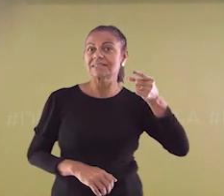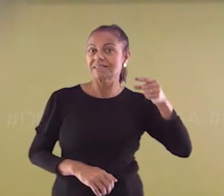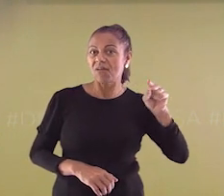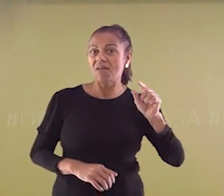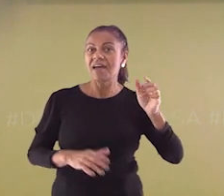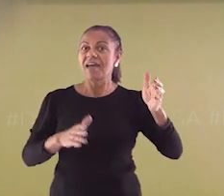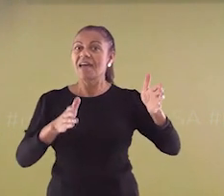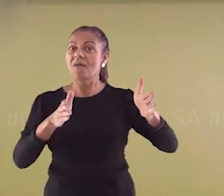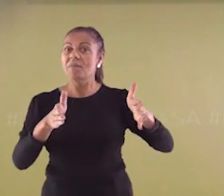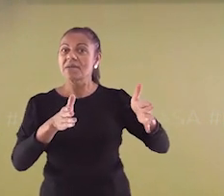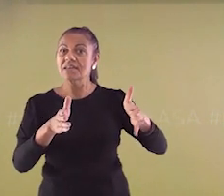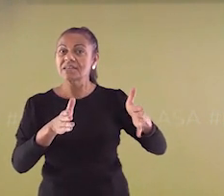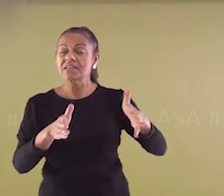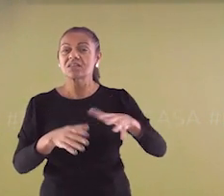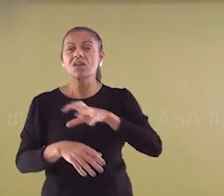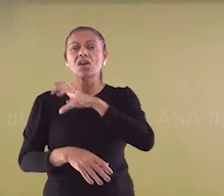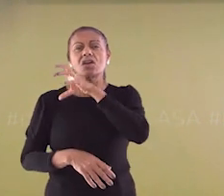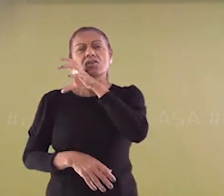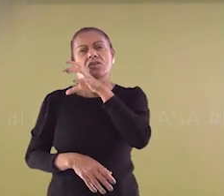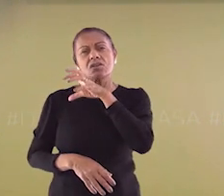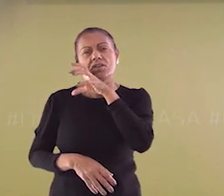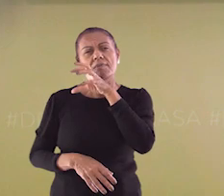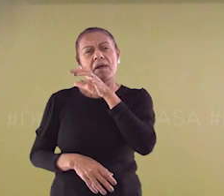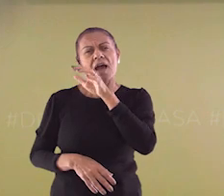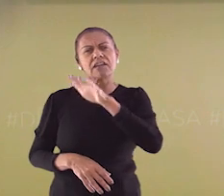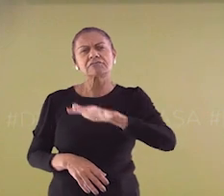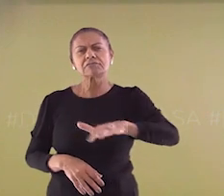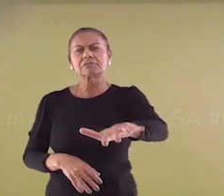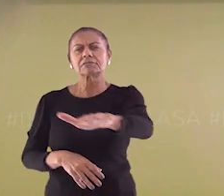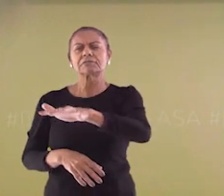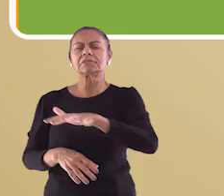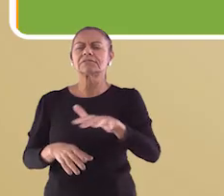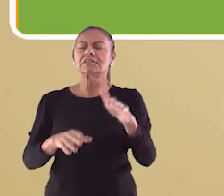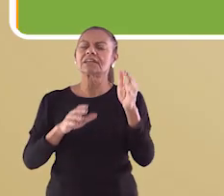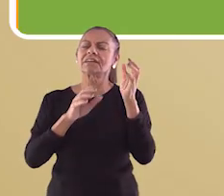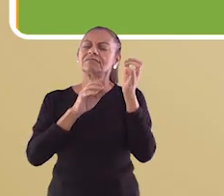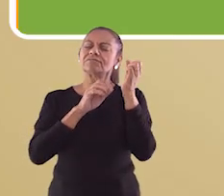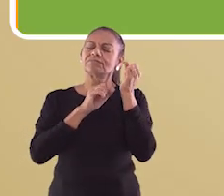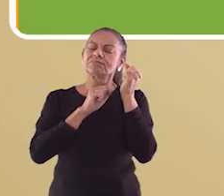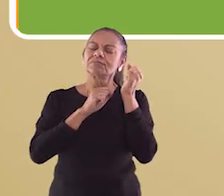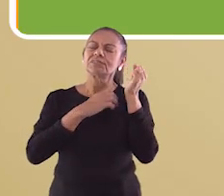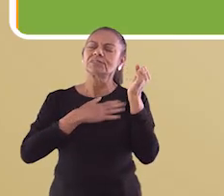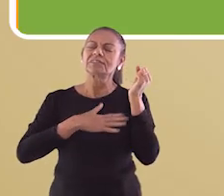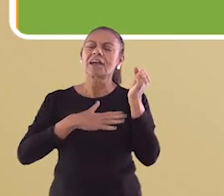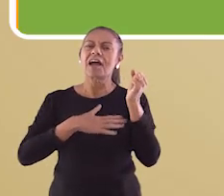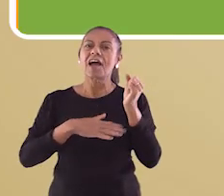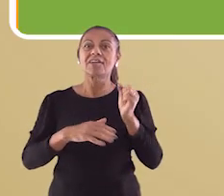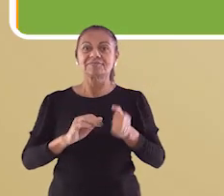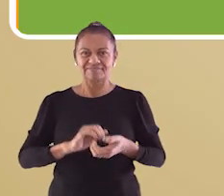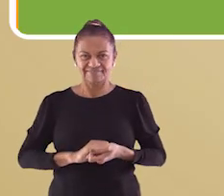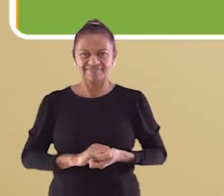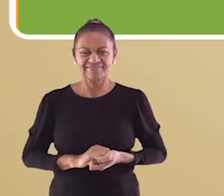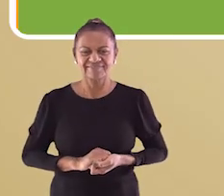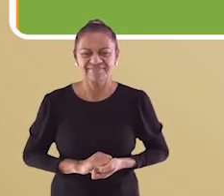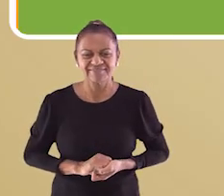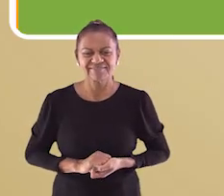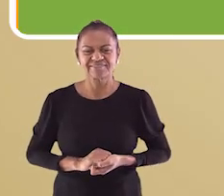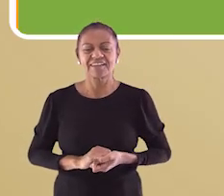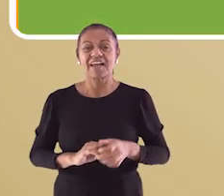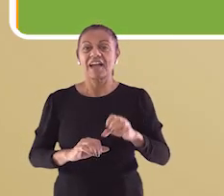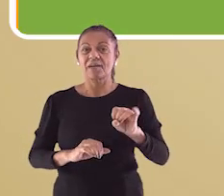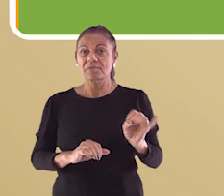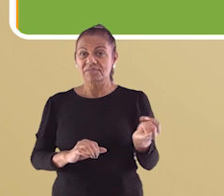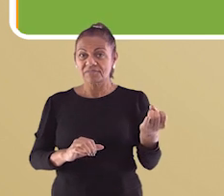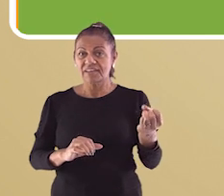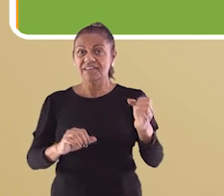ficam como se estivessem inativos, poupando energia. Aproveitando o momento, não deixe de enviar a